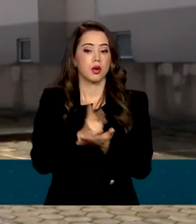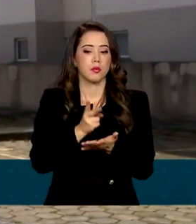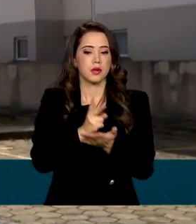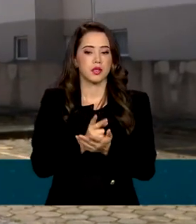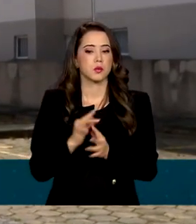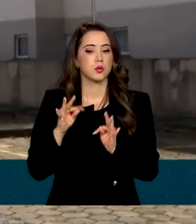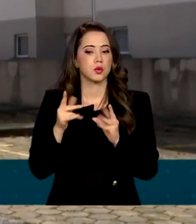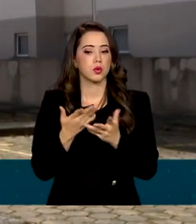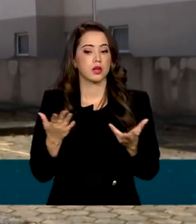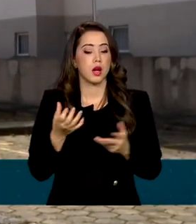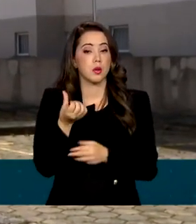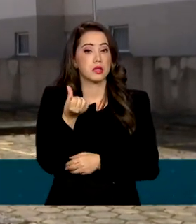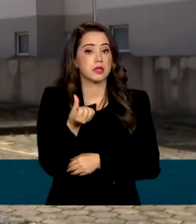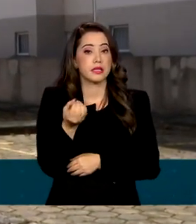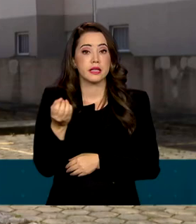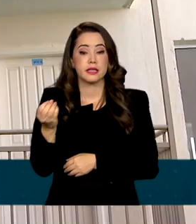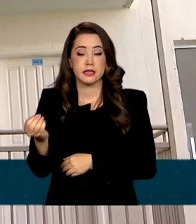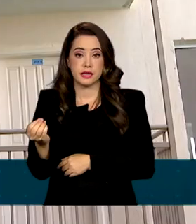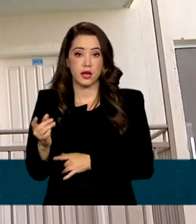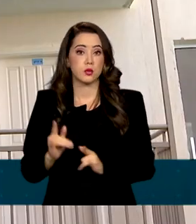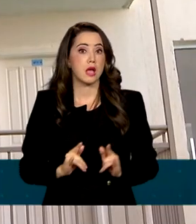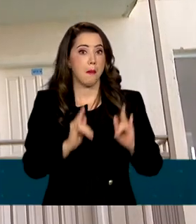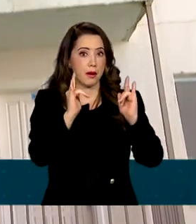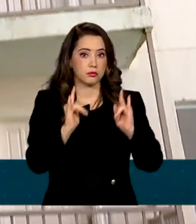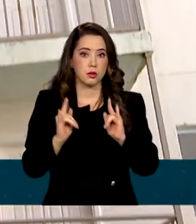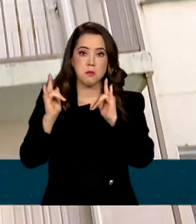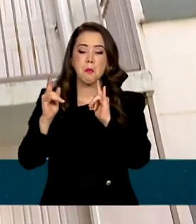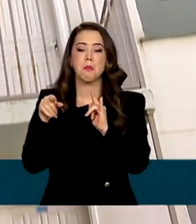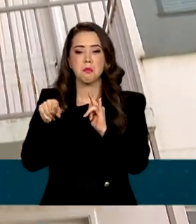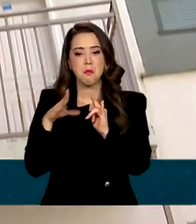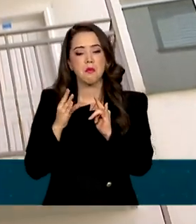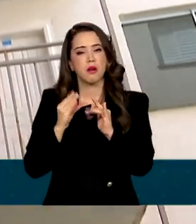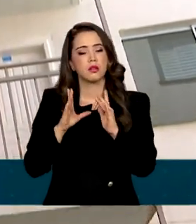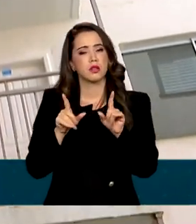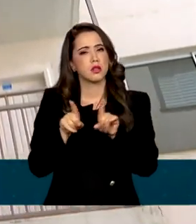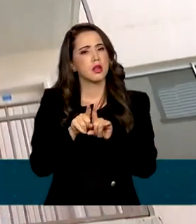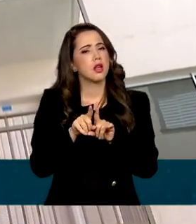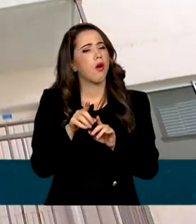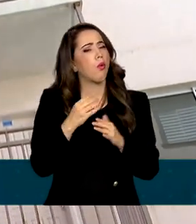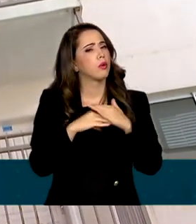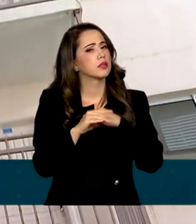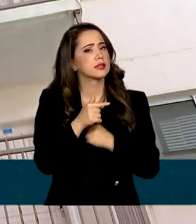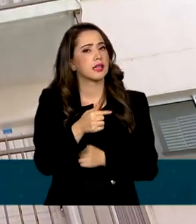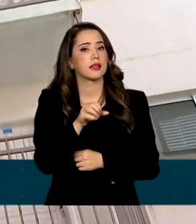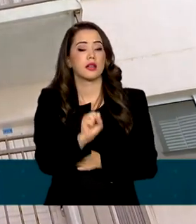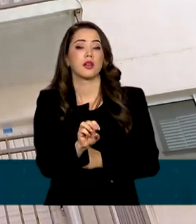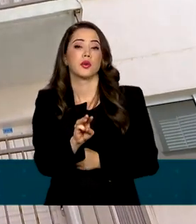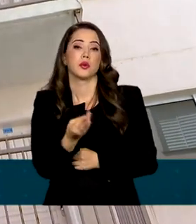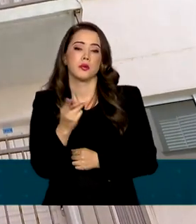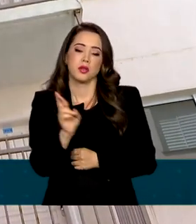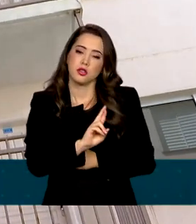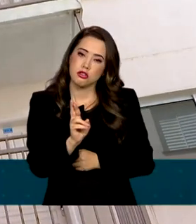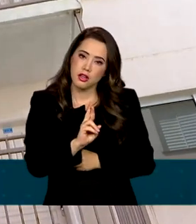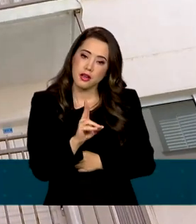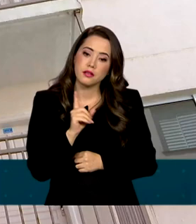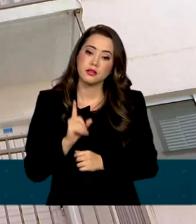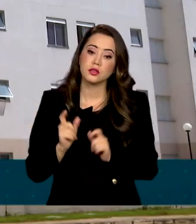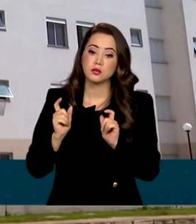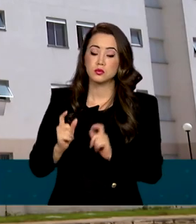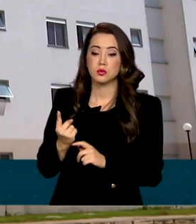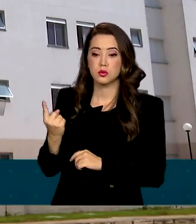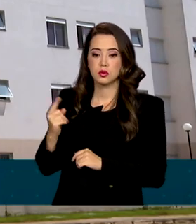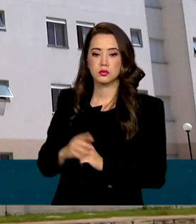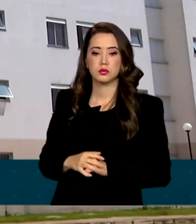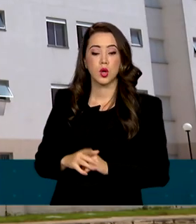totalizando 600 unidades. Foram investidos 78 milhões e 700 mil reais no empreendimento.